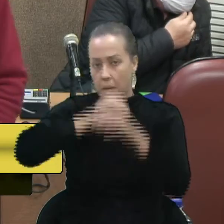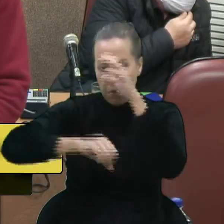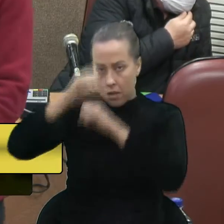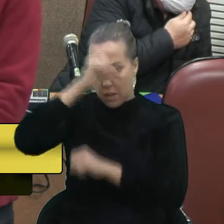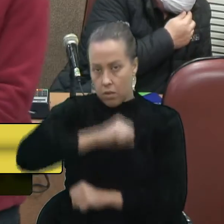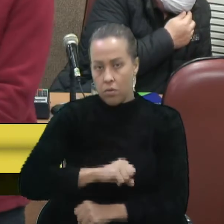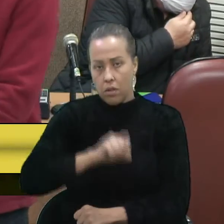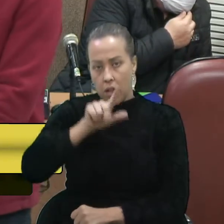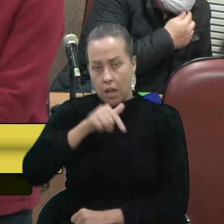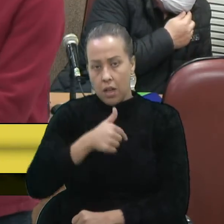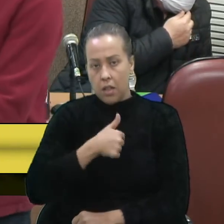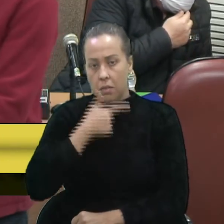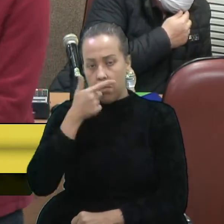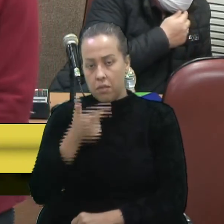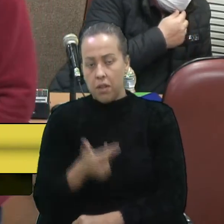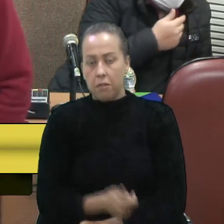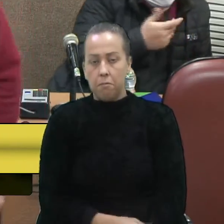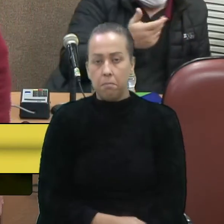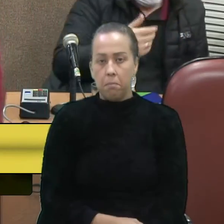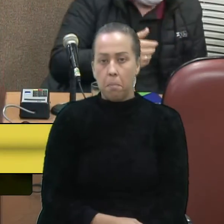Era isso, senhor presidente.